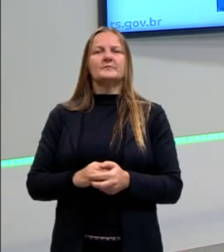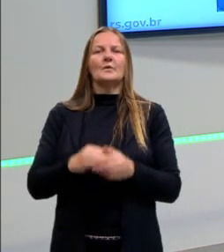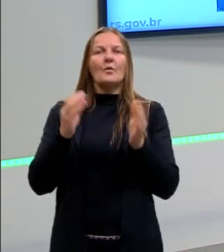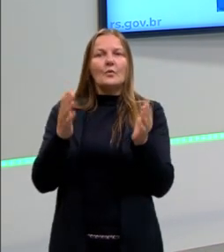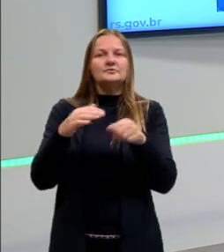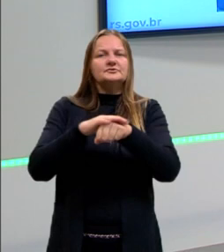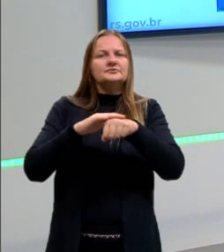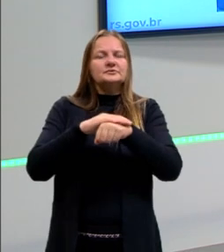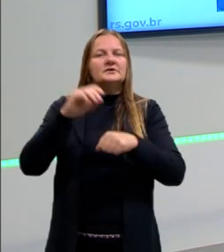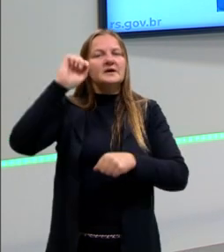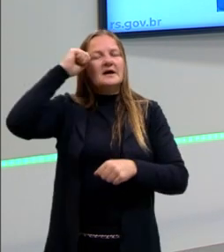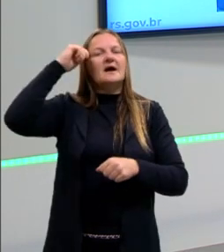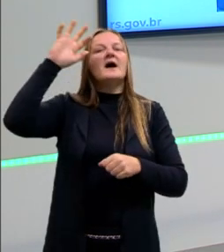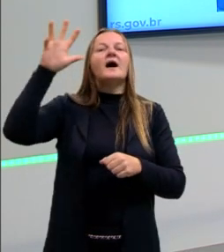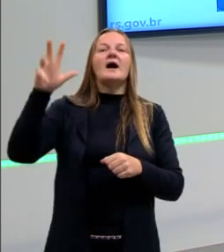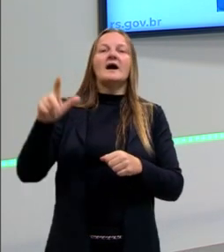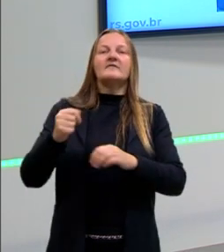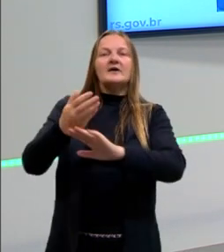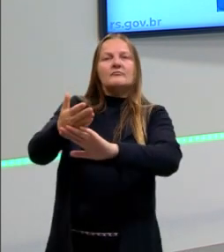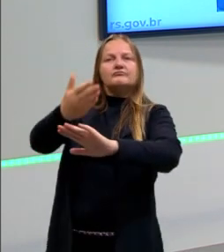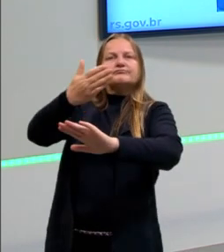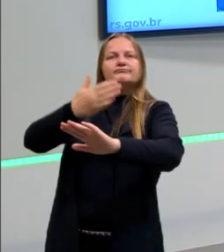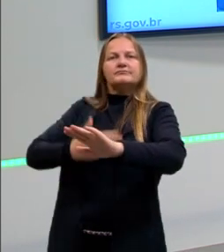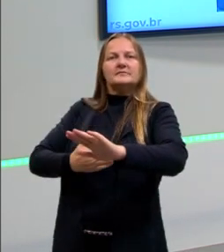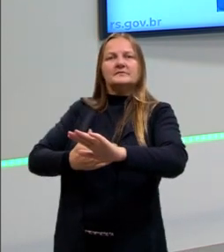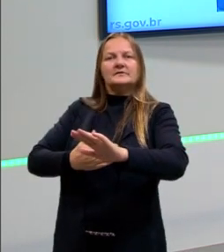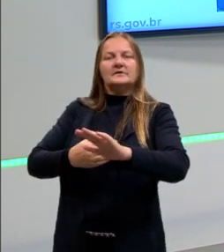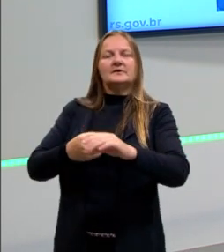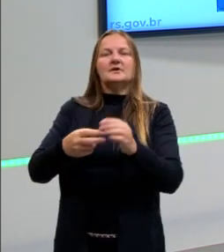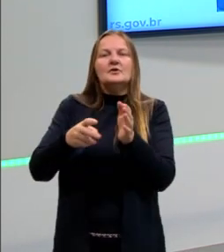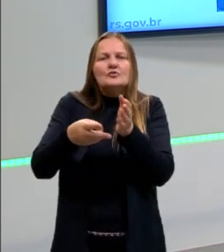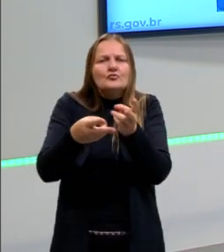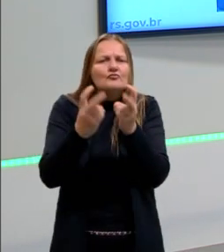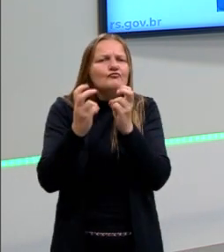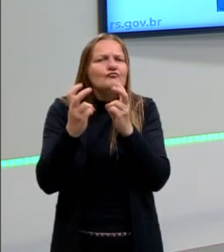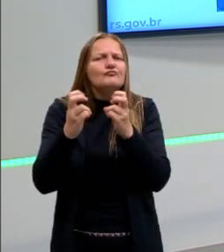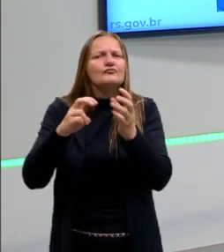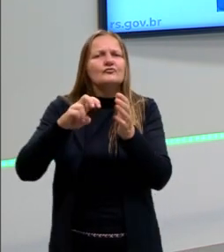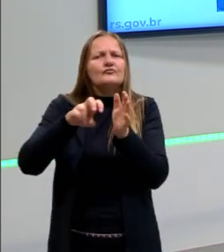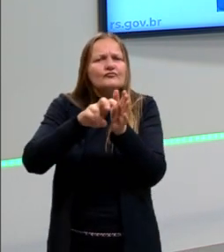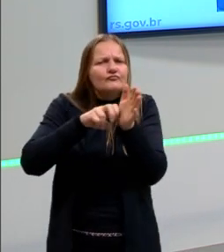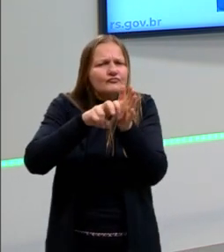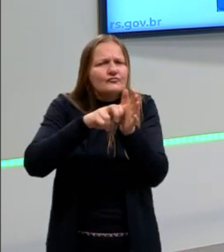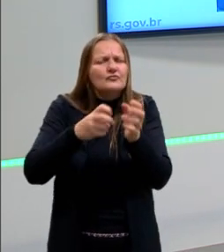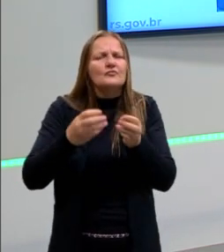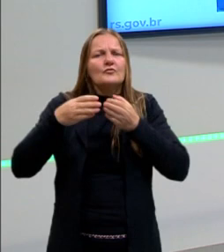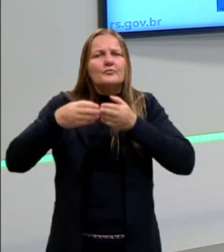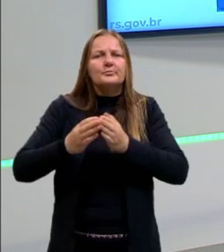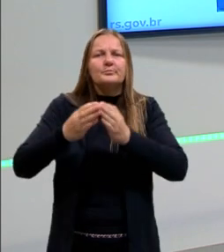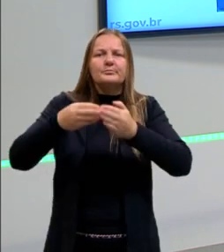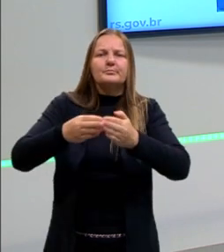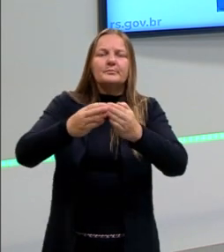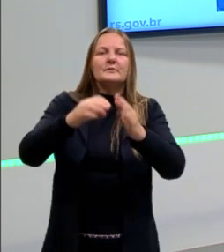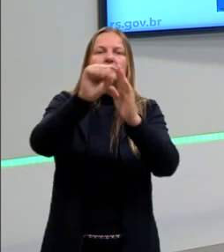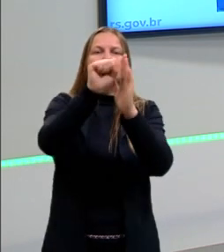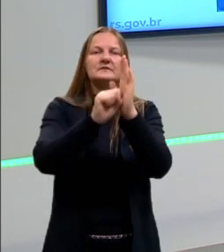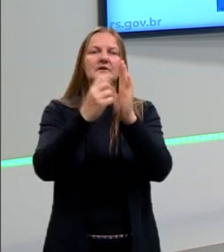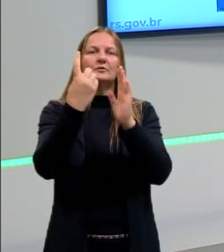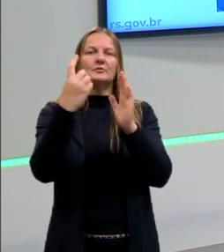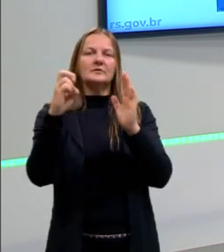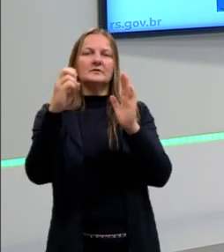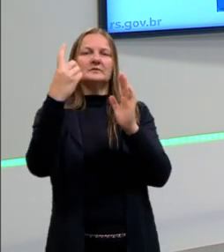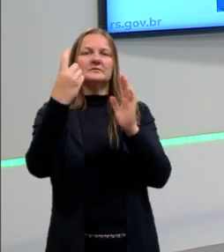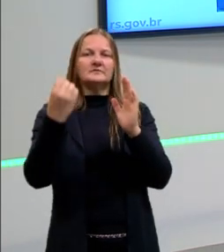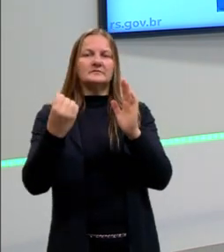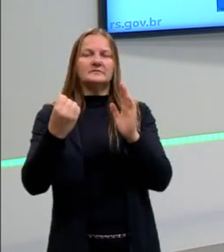hoje mais de uma África anterior à exploração colonial europeia, anterior às navegações, ao século XV e XVI.